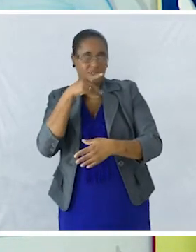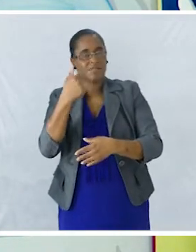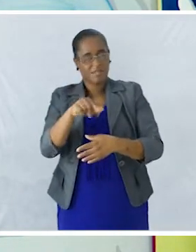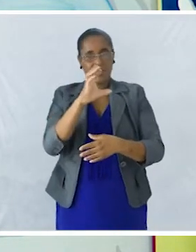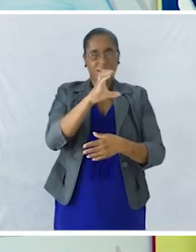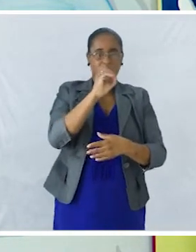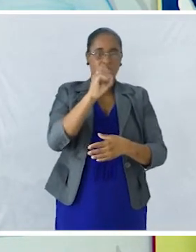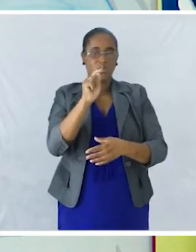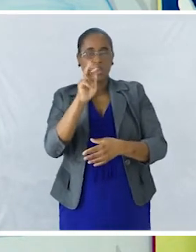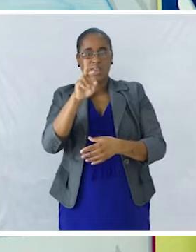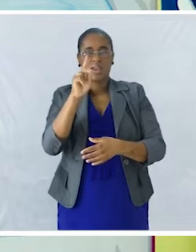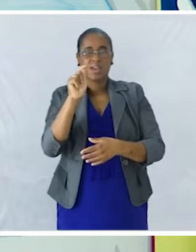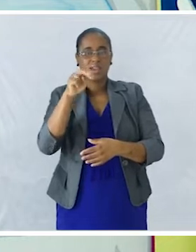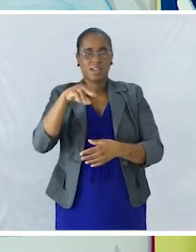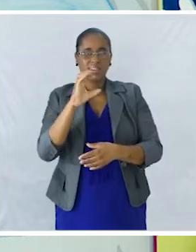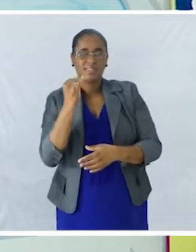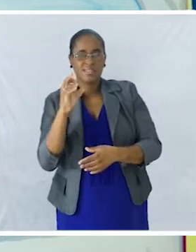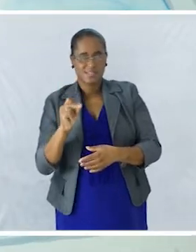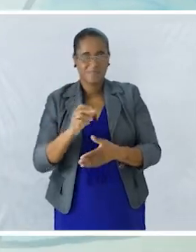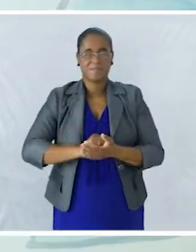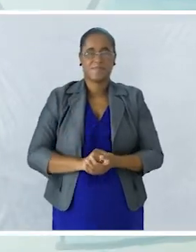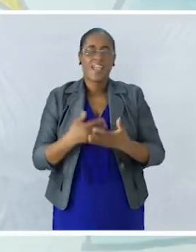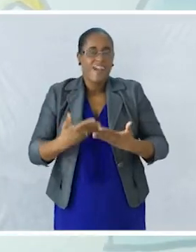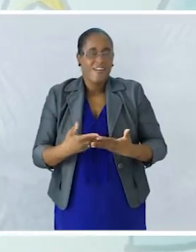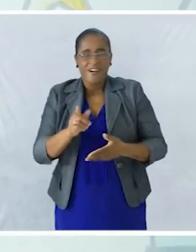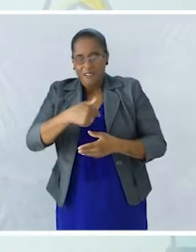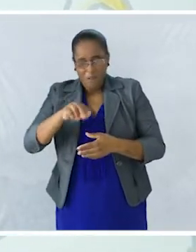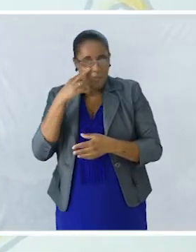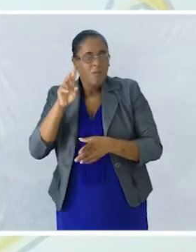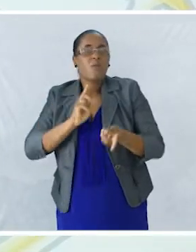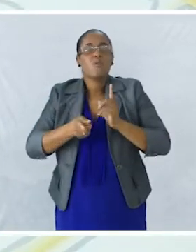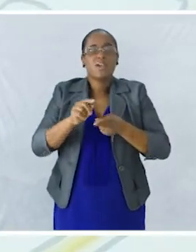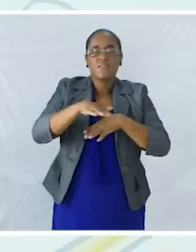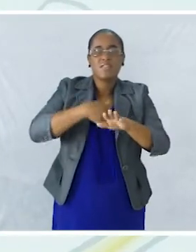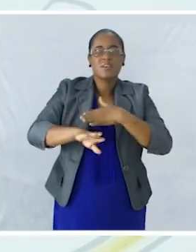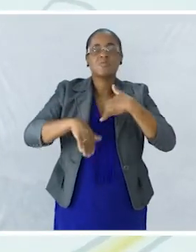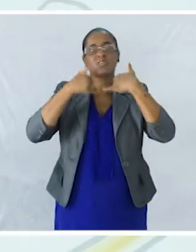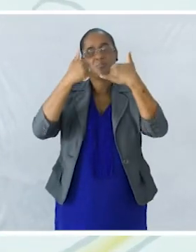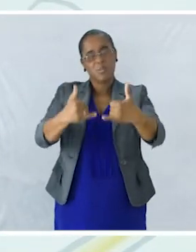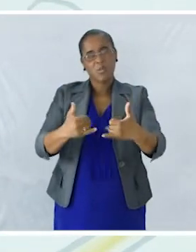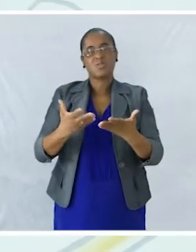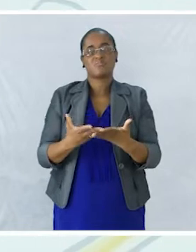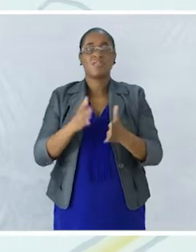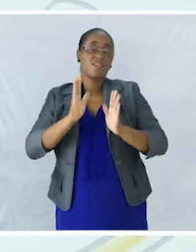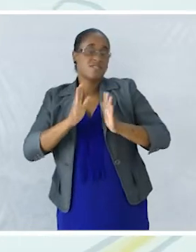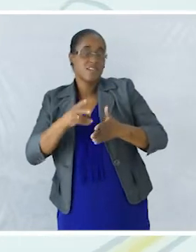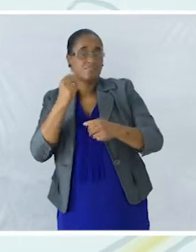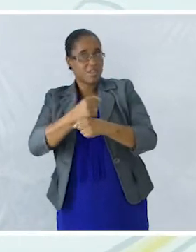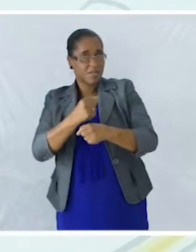coerência E agora vamos ver O que é que fazemos Depois da textualização Já vimos a planificação